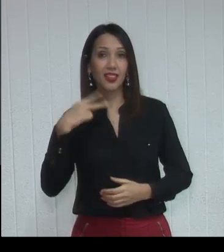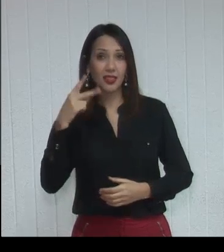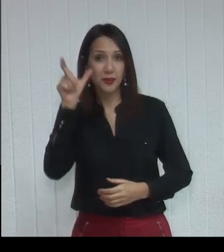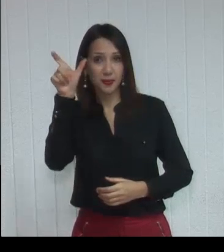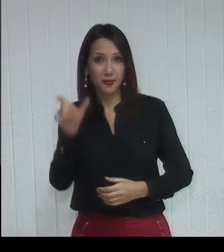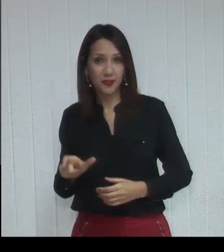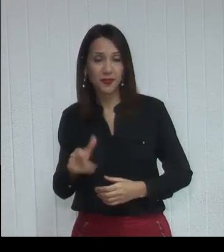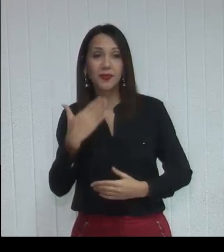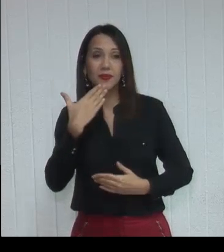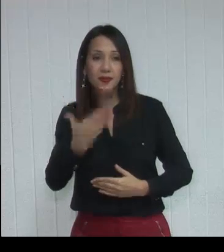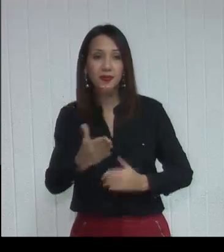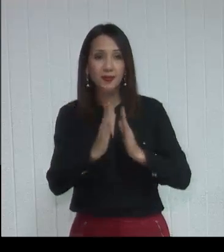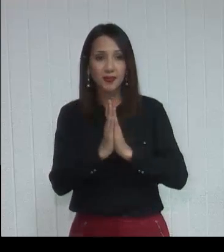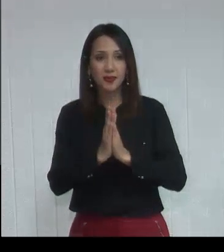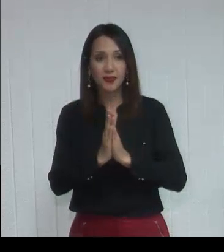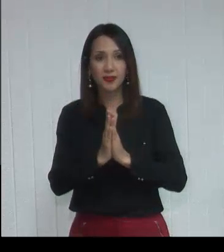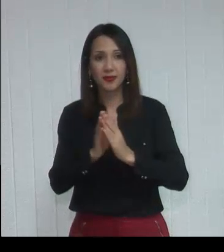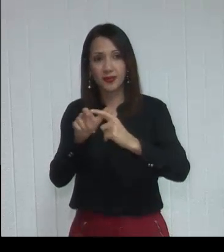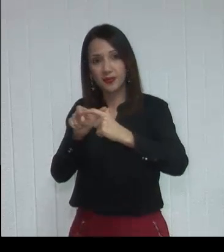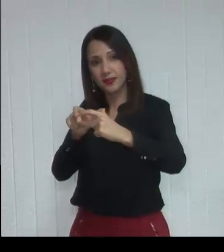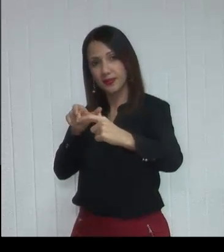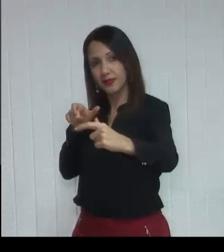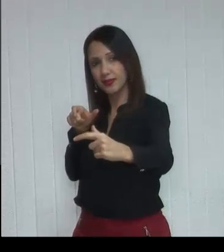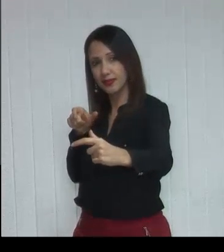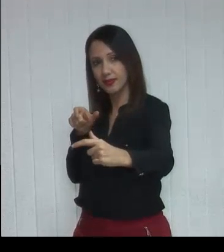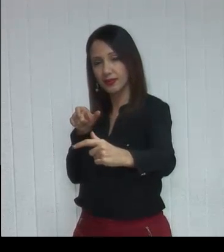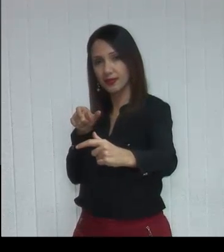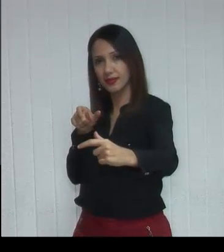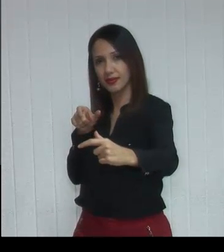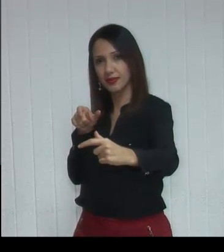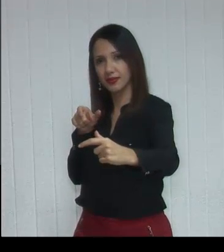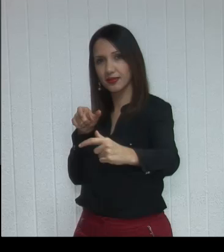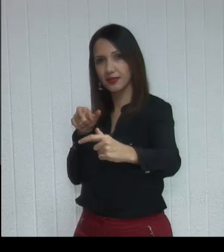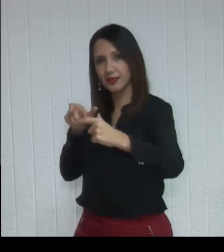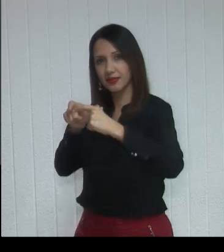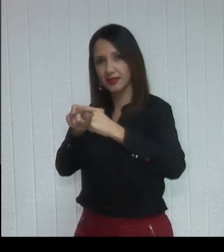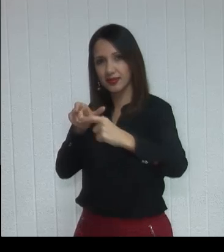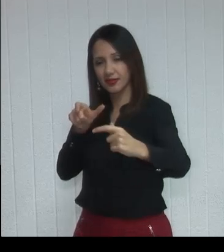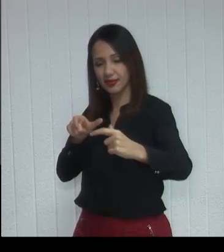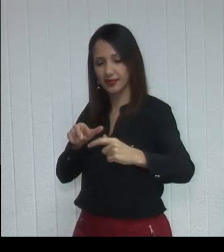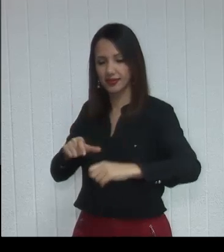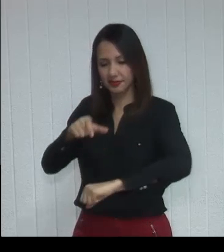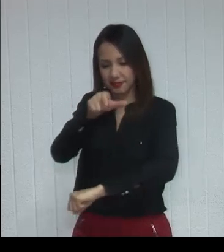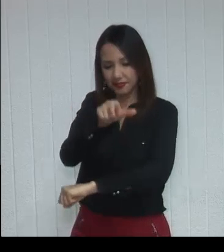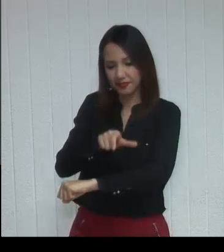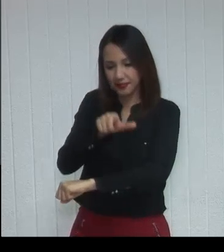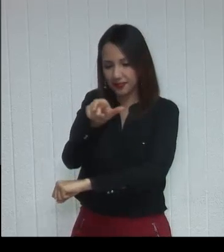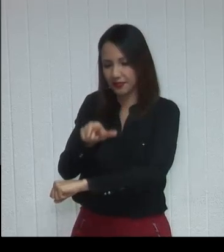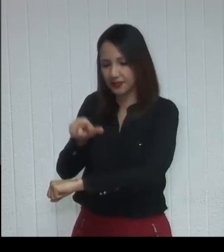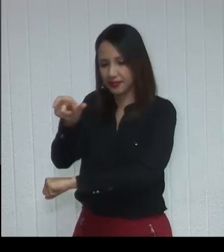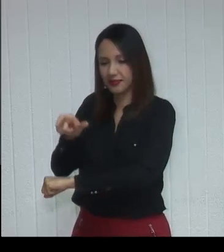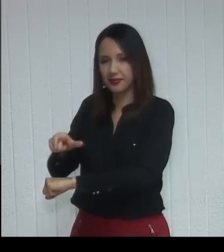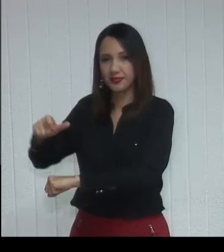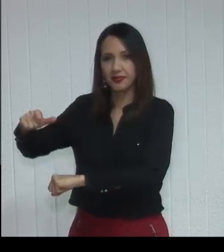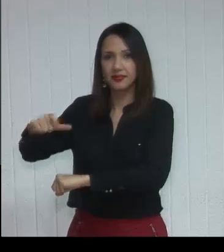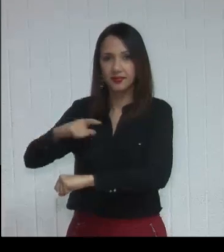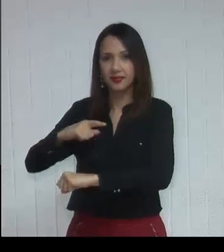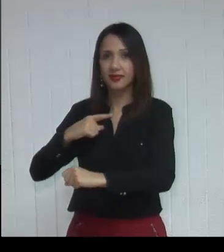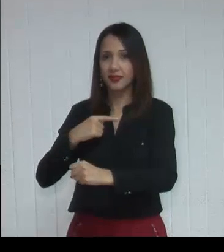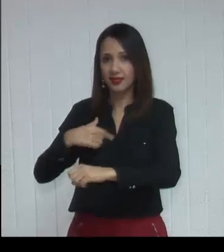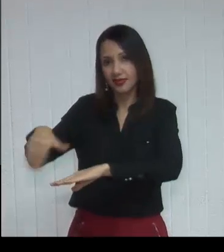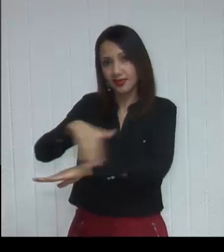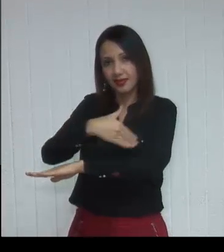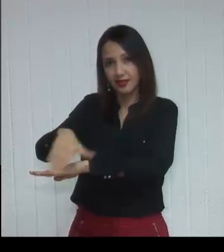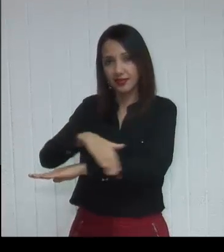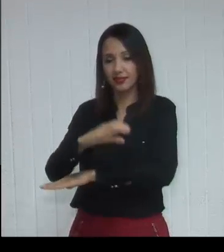questão ali da faixa de pedestre ali da Castelo Branco, e